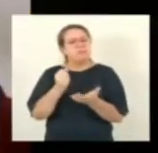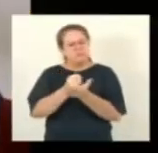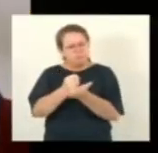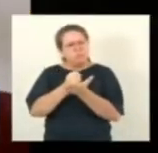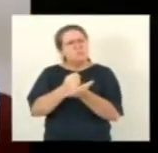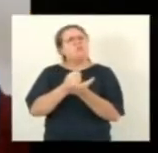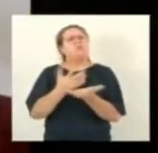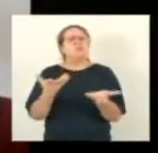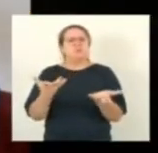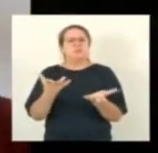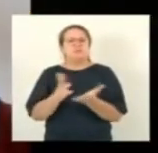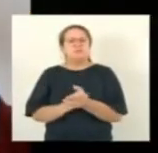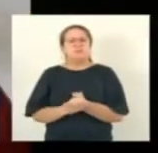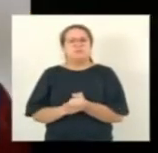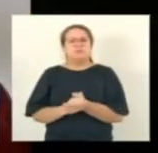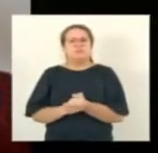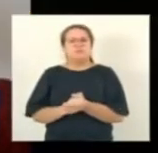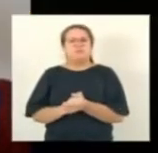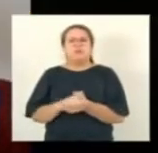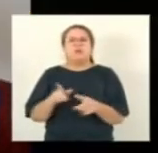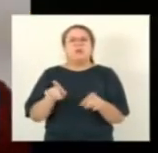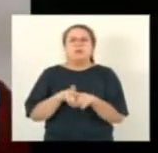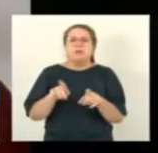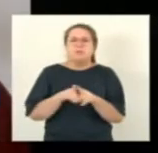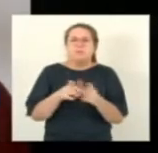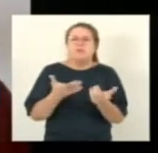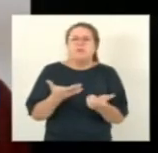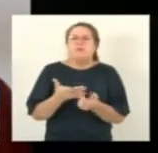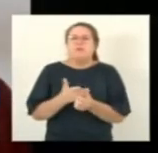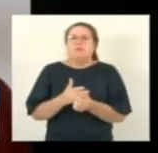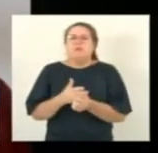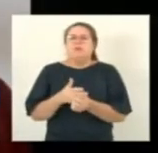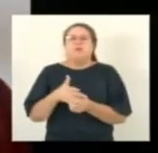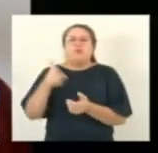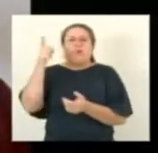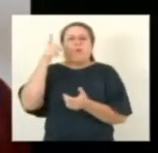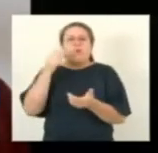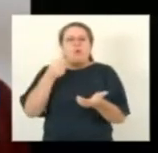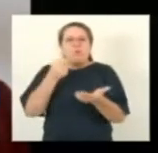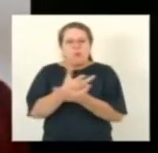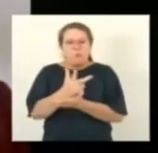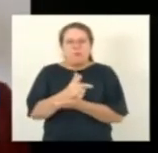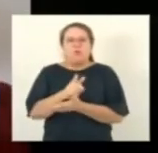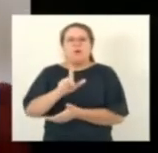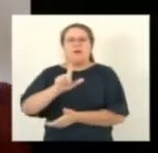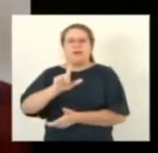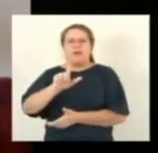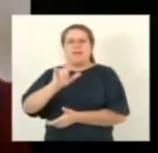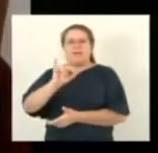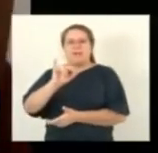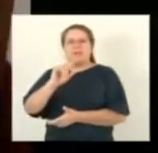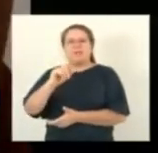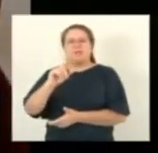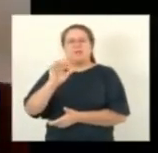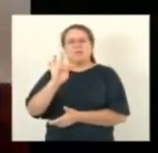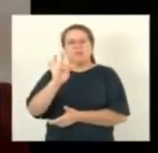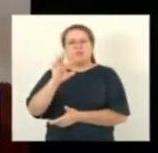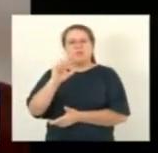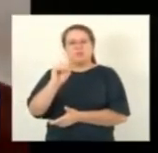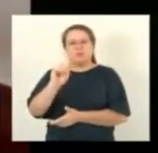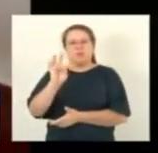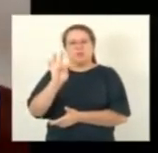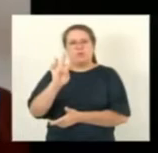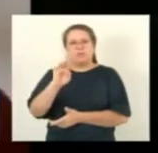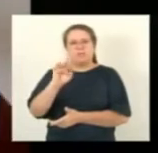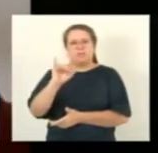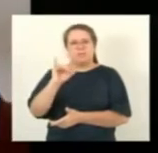Assim como também o último aparelho comprado de litotriptor, que custou mais